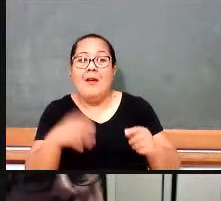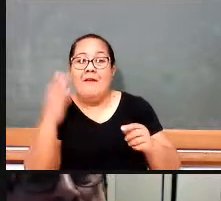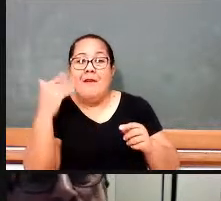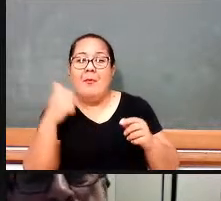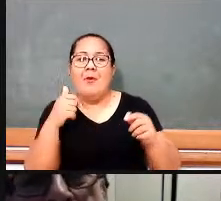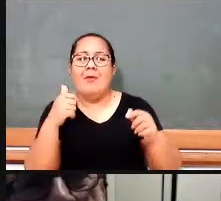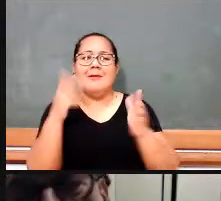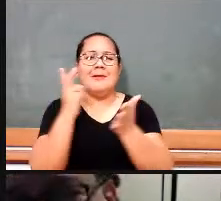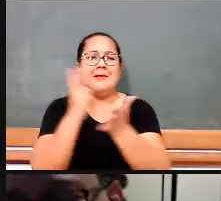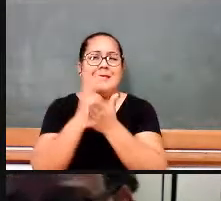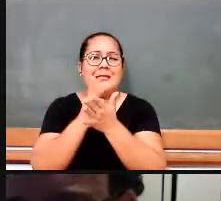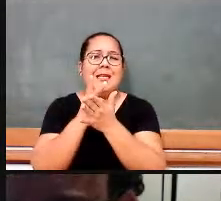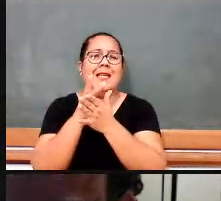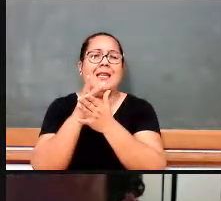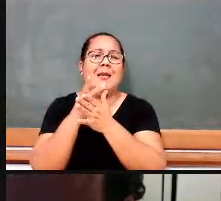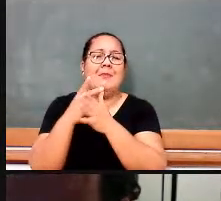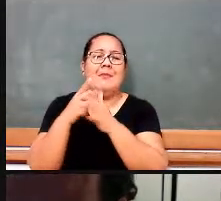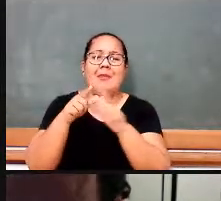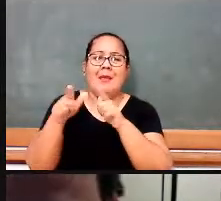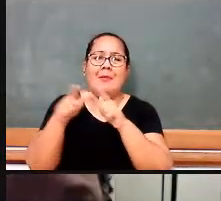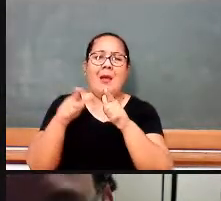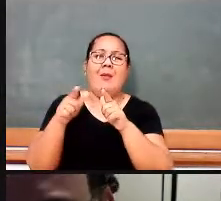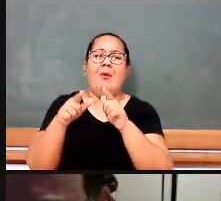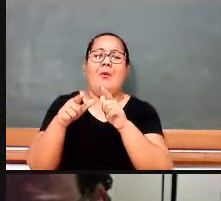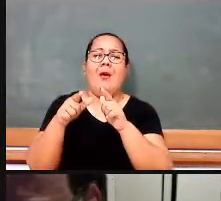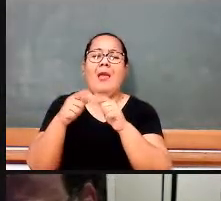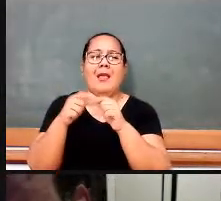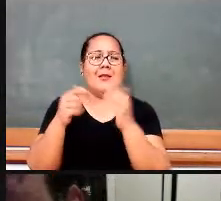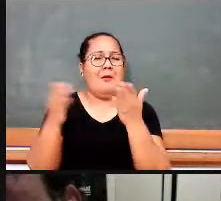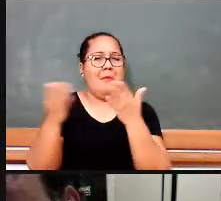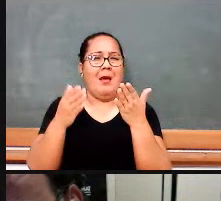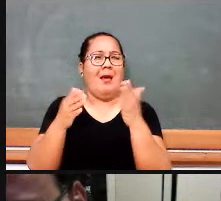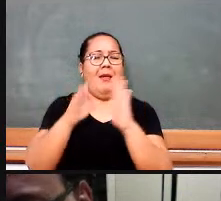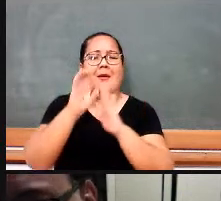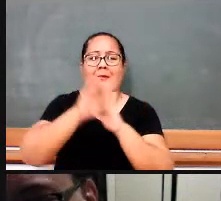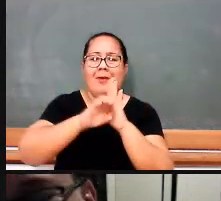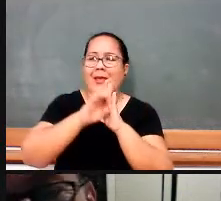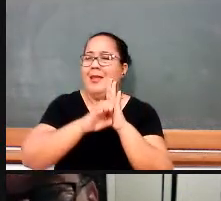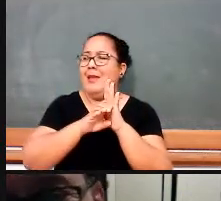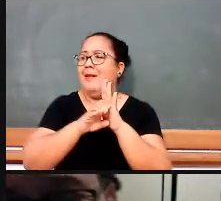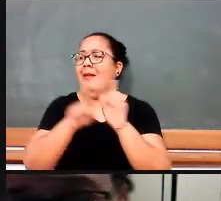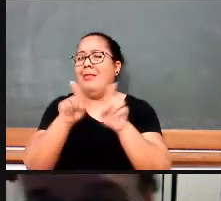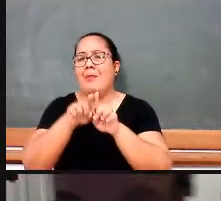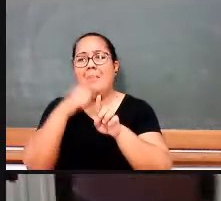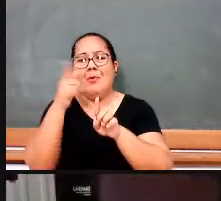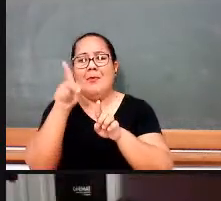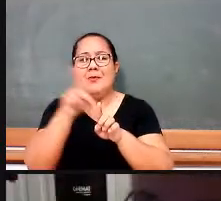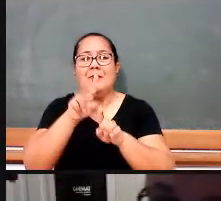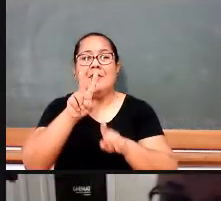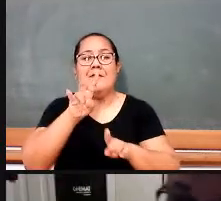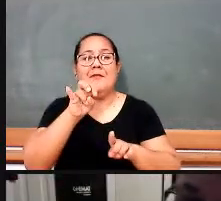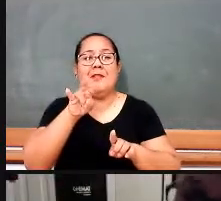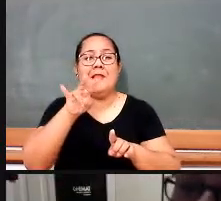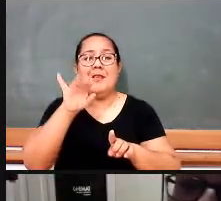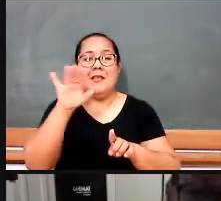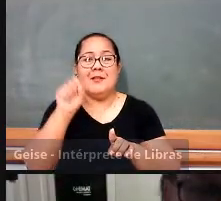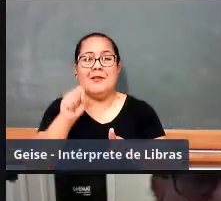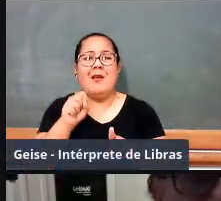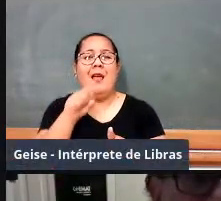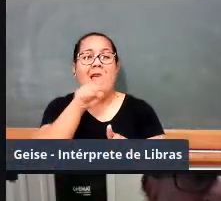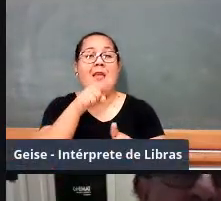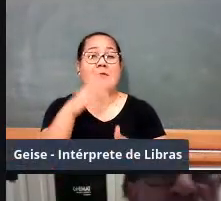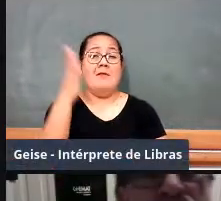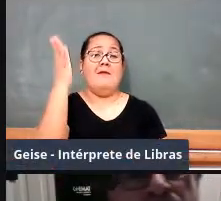trabalhando curricularmente até os parâmetros curriculares, pelo menos, professor Vinícius Macedo da USP, todos os educadores, muitos